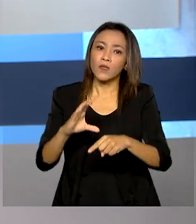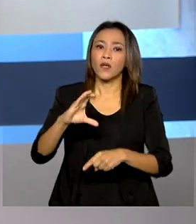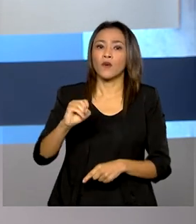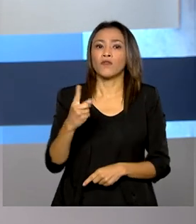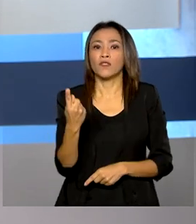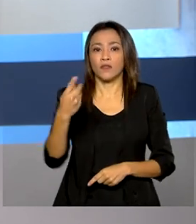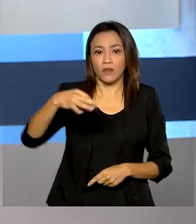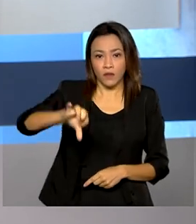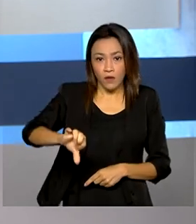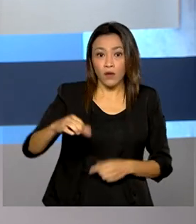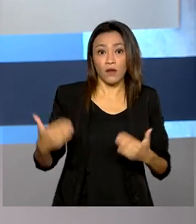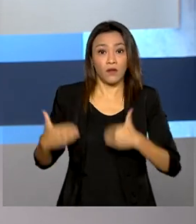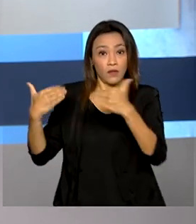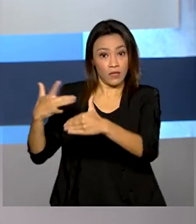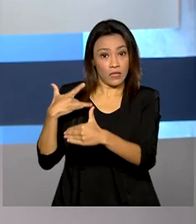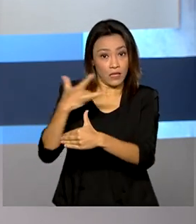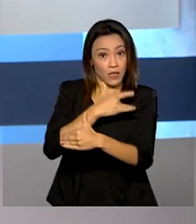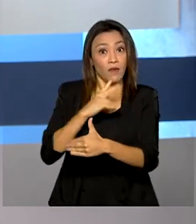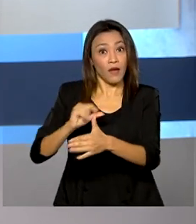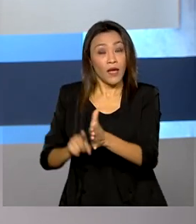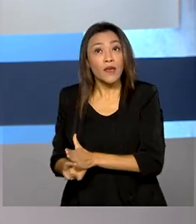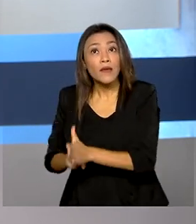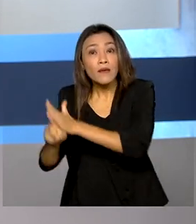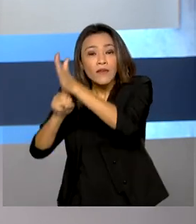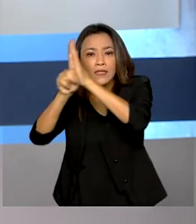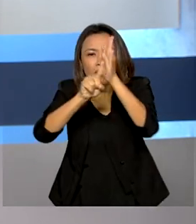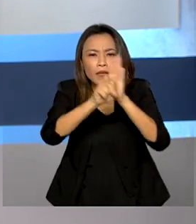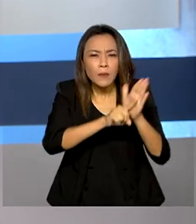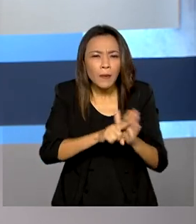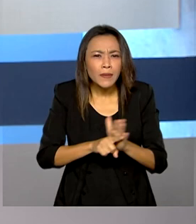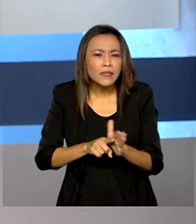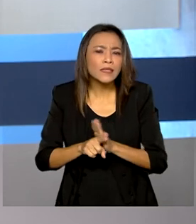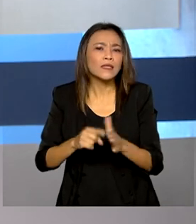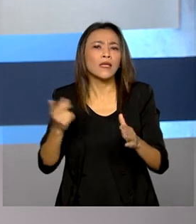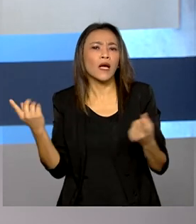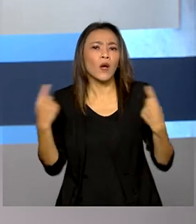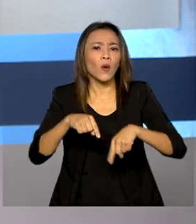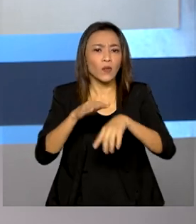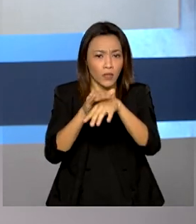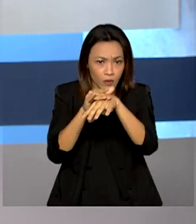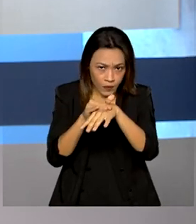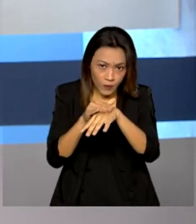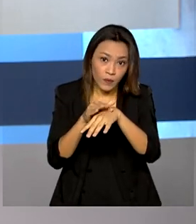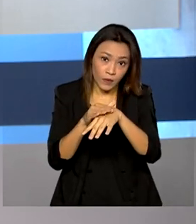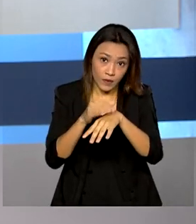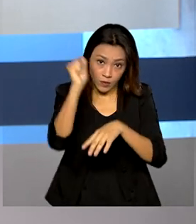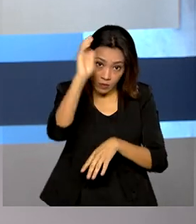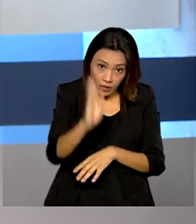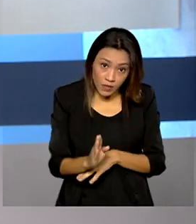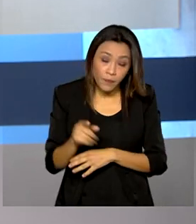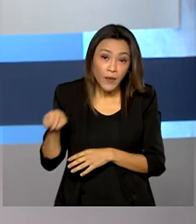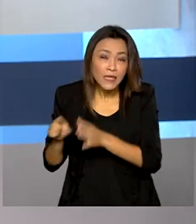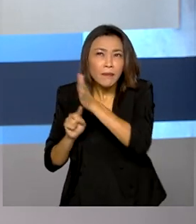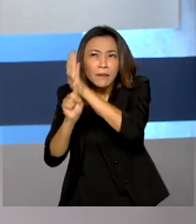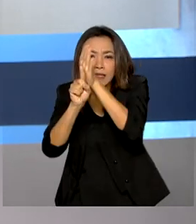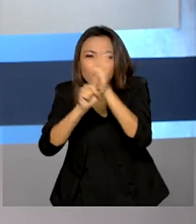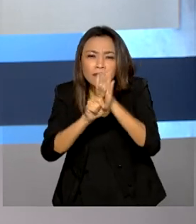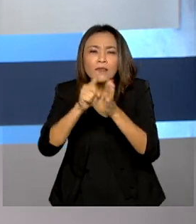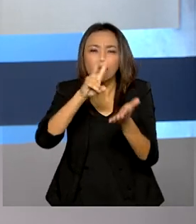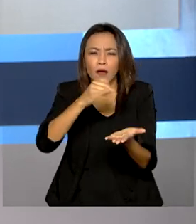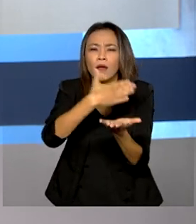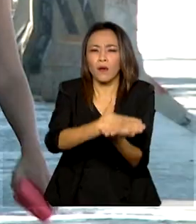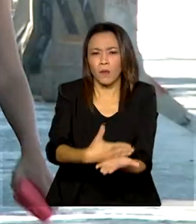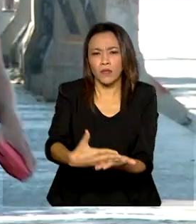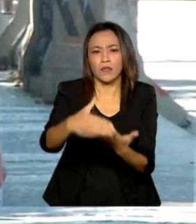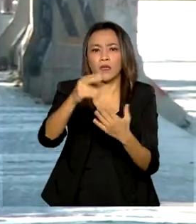Saúde vai realizar a maior pesquisa de testagem contra a doença no Brasil, a PrevCov. O levantamento deve começar em